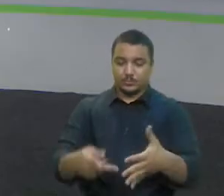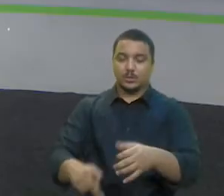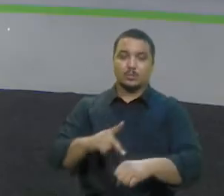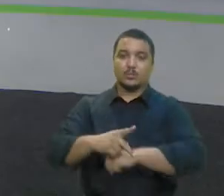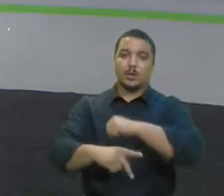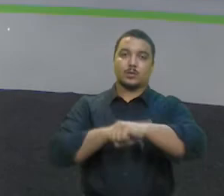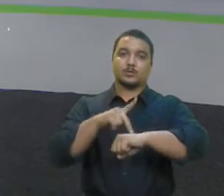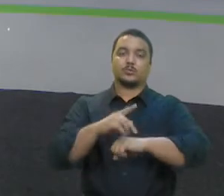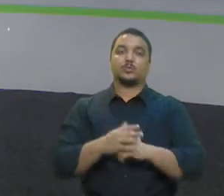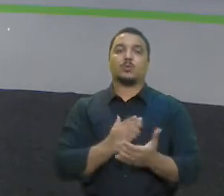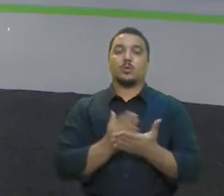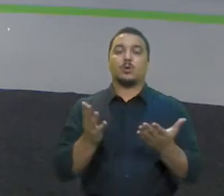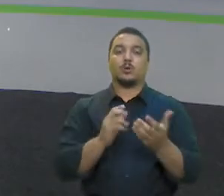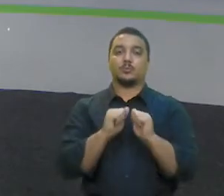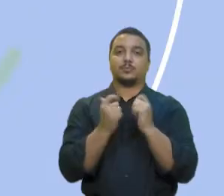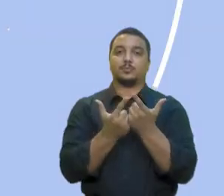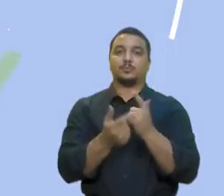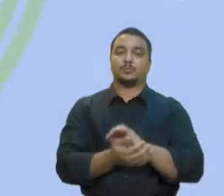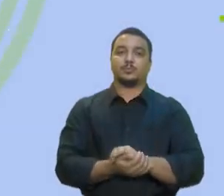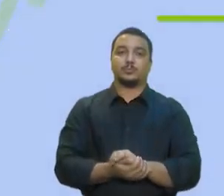Começa agora o Jornal Assembleia.